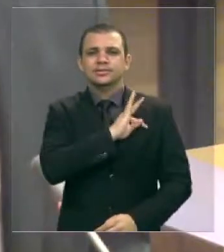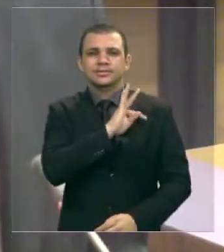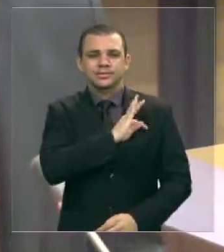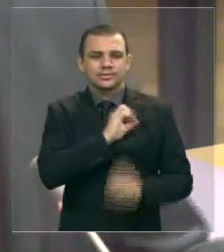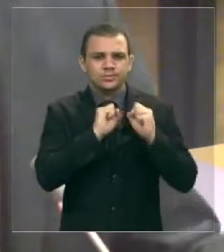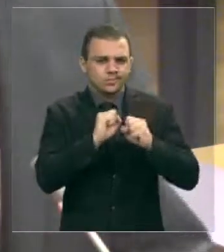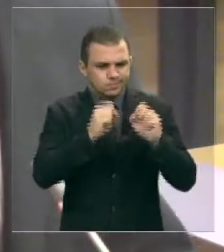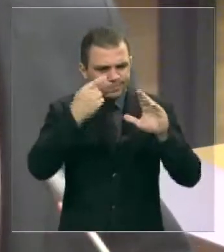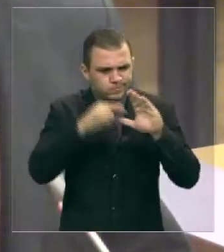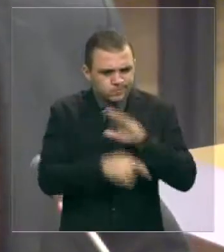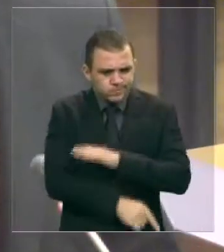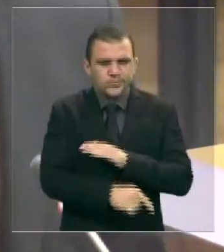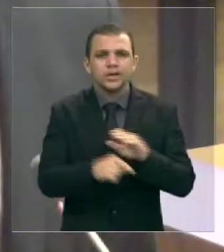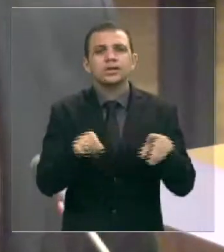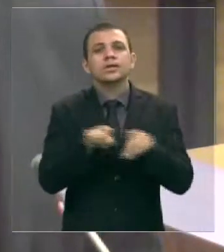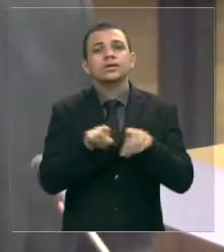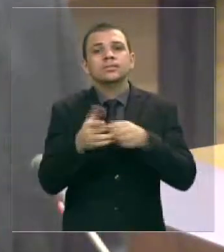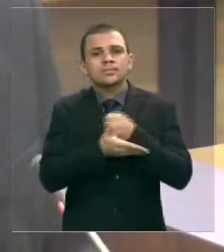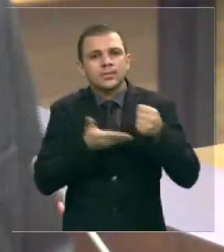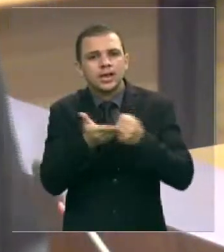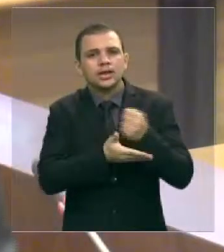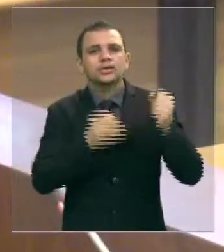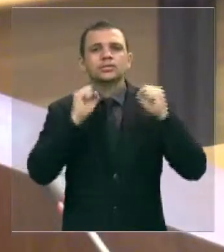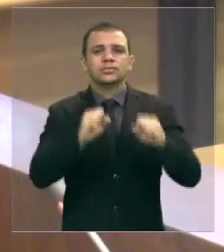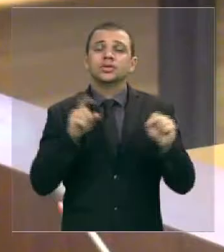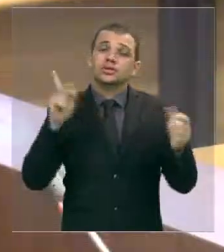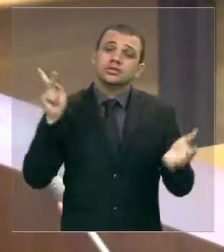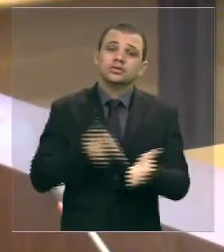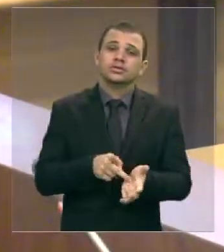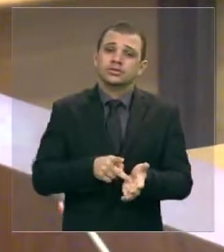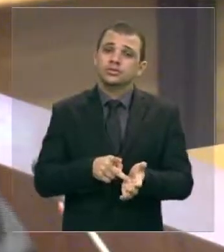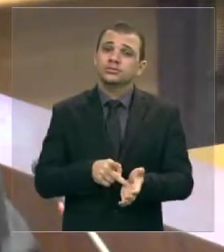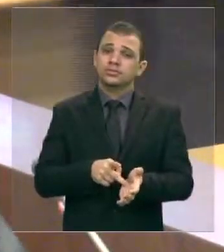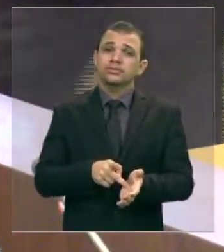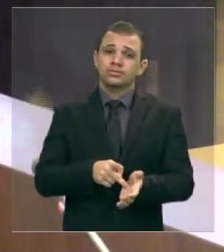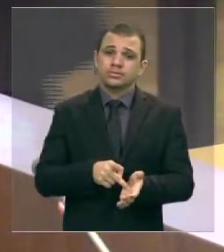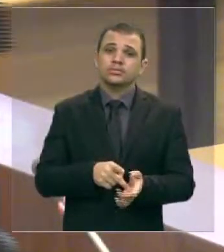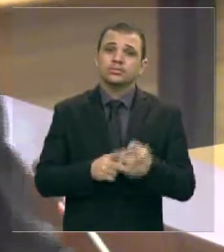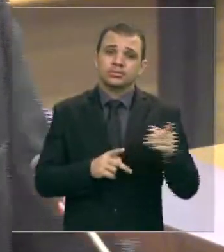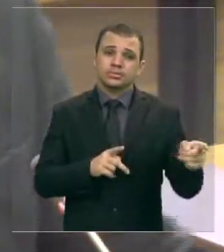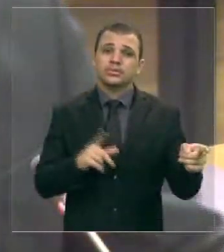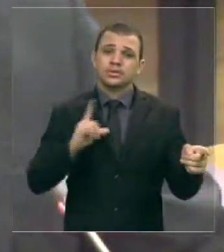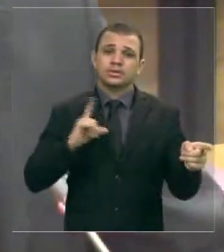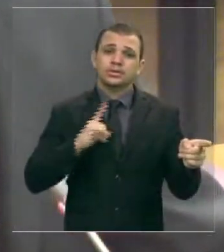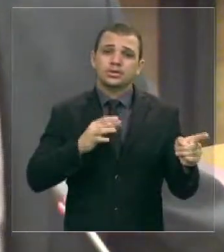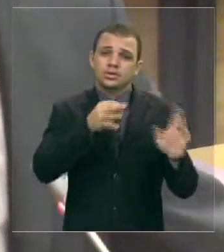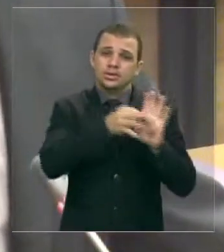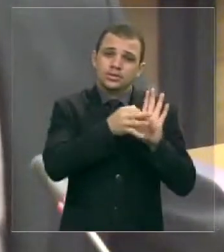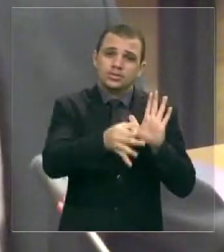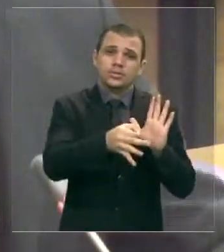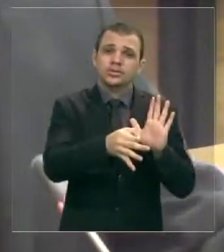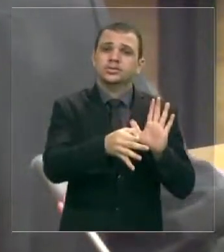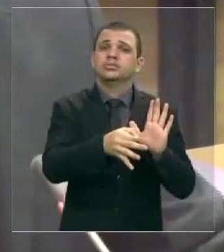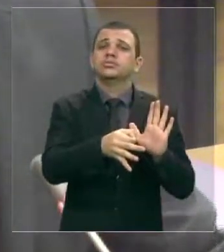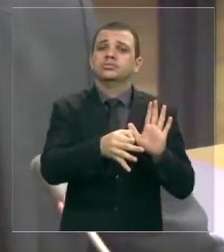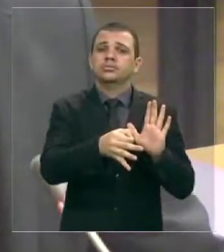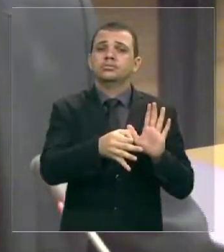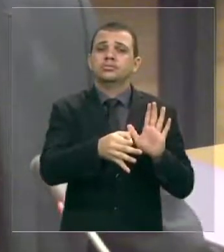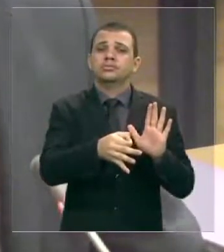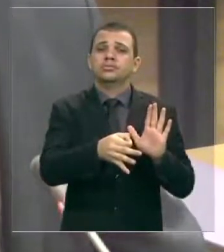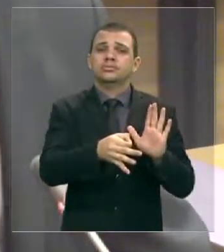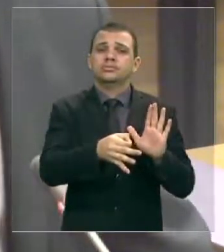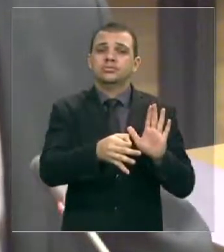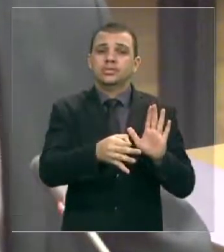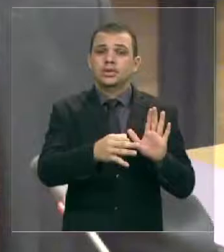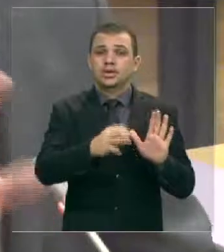e respaldada para que assim pudesse ter um parecer que consolidasse esse